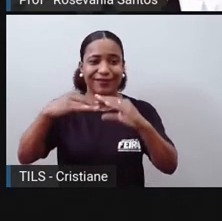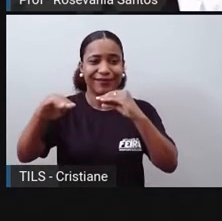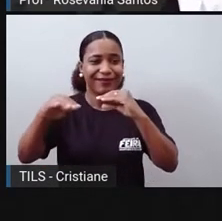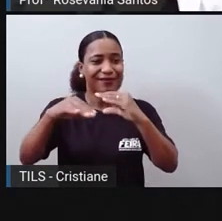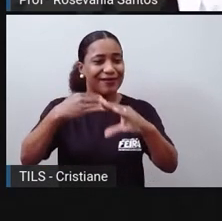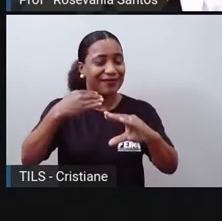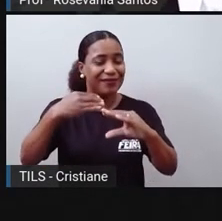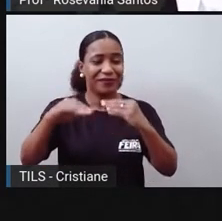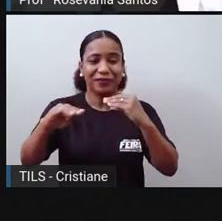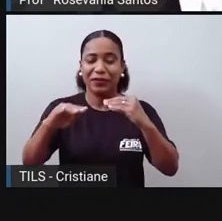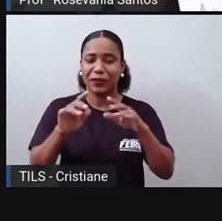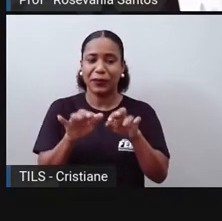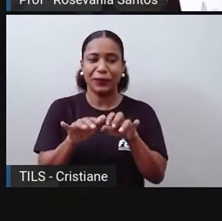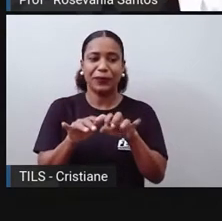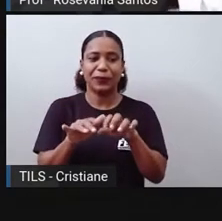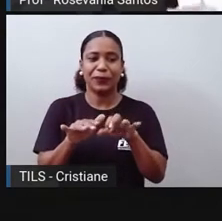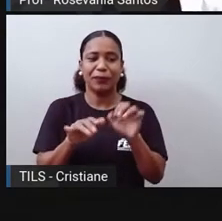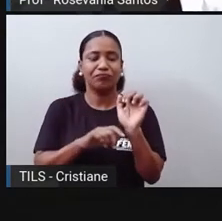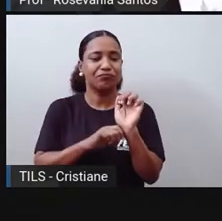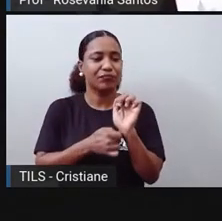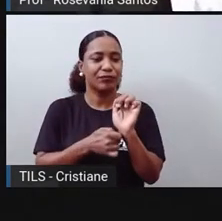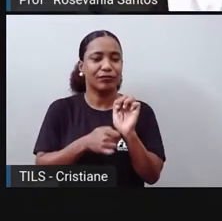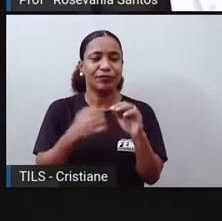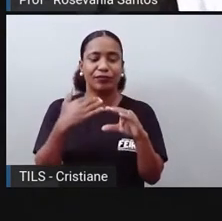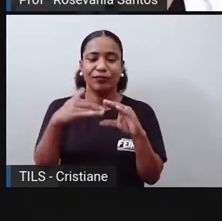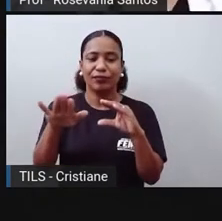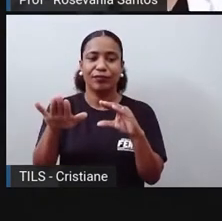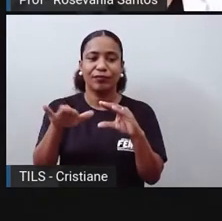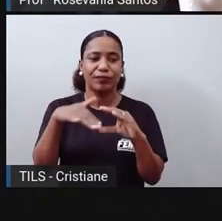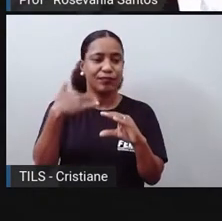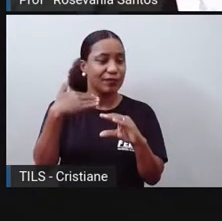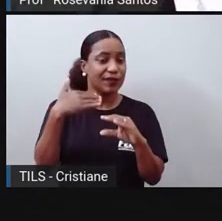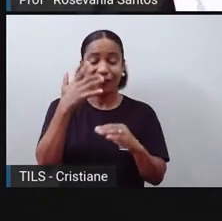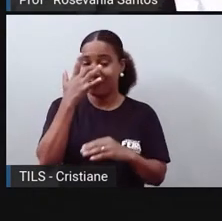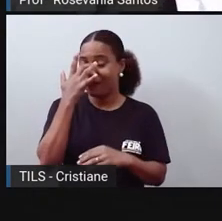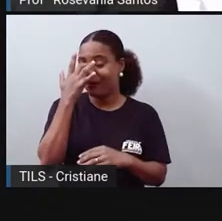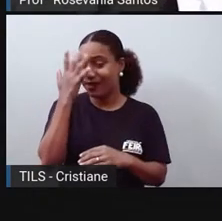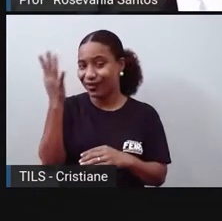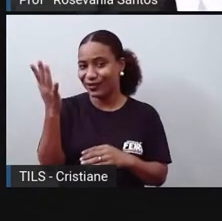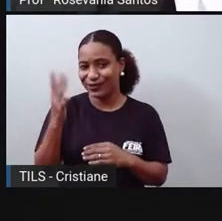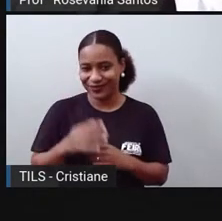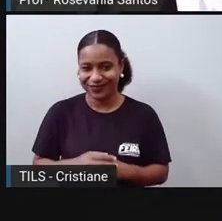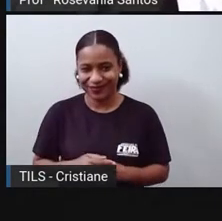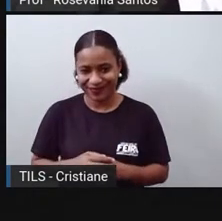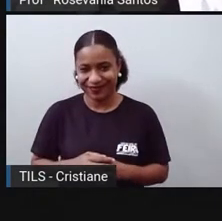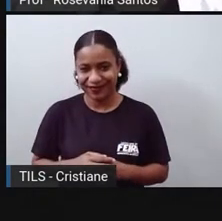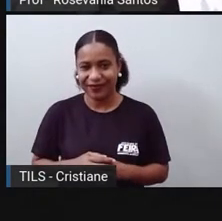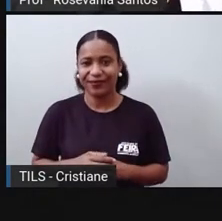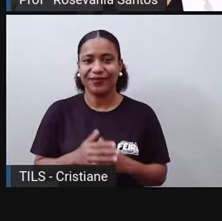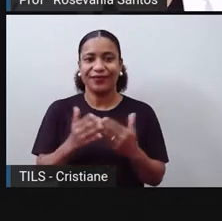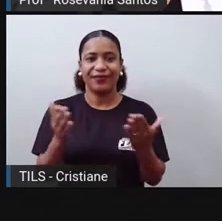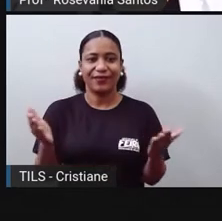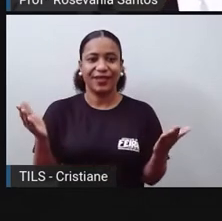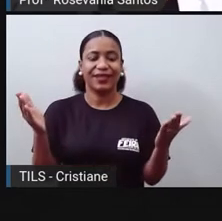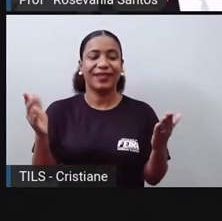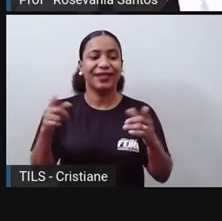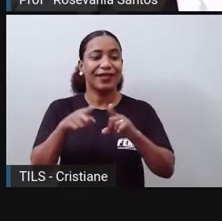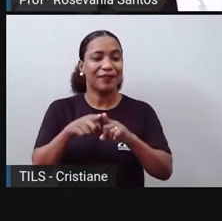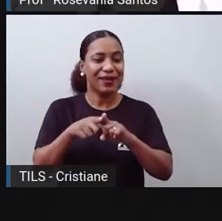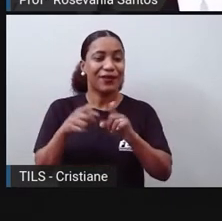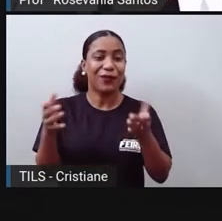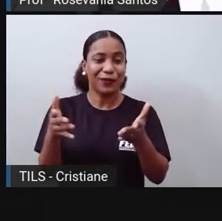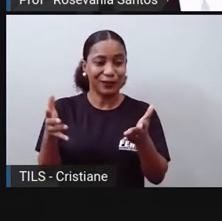digitar algumas coisinhas ali, botar a sua senha, o dinheiro já foi, o dinheiro já entrou, e assim, né, excessivamente. A nossa forma, né, de se